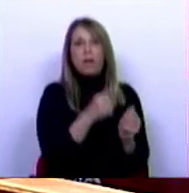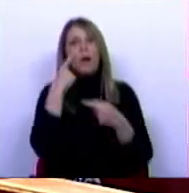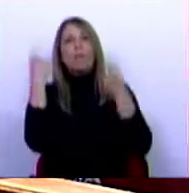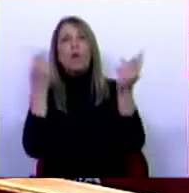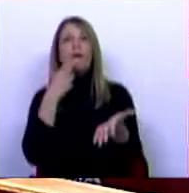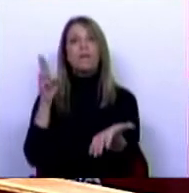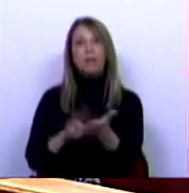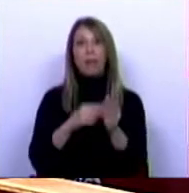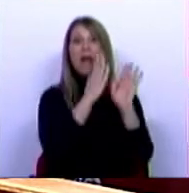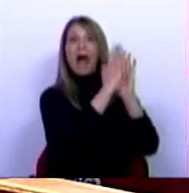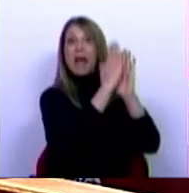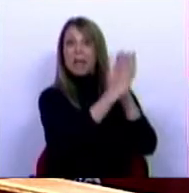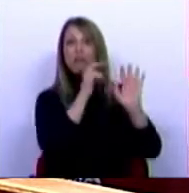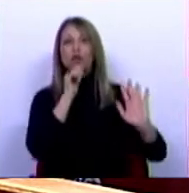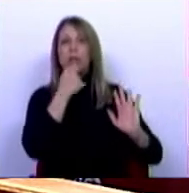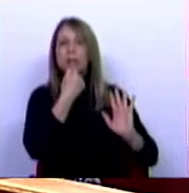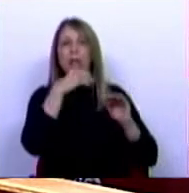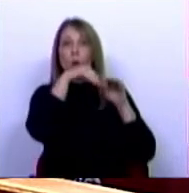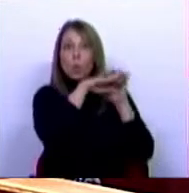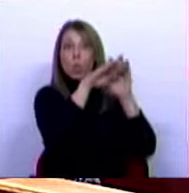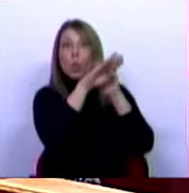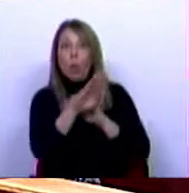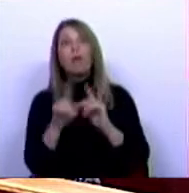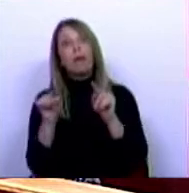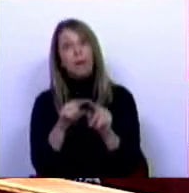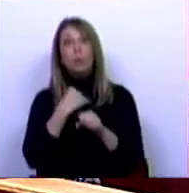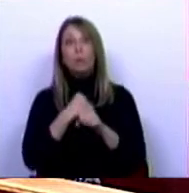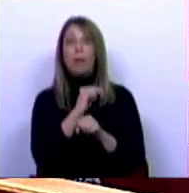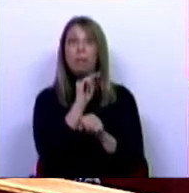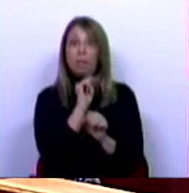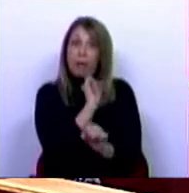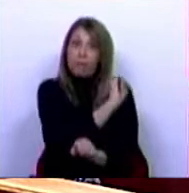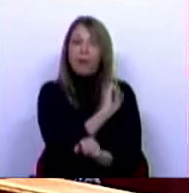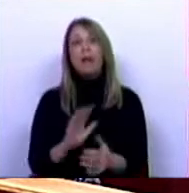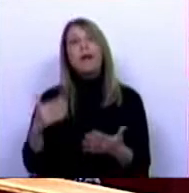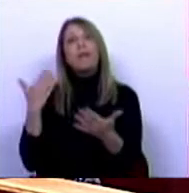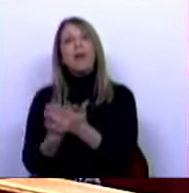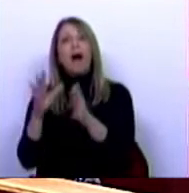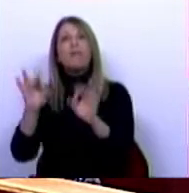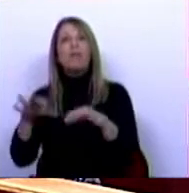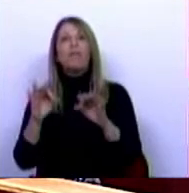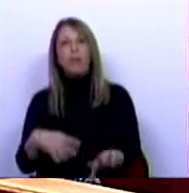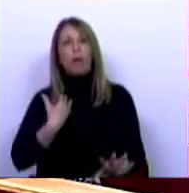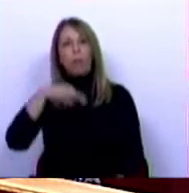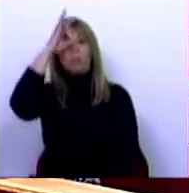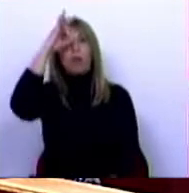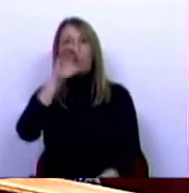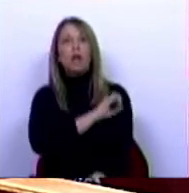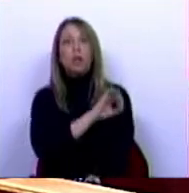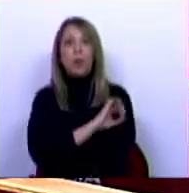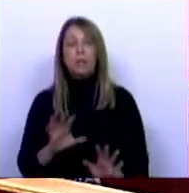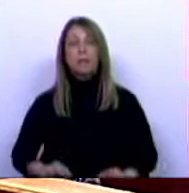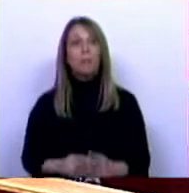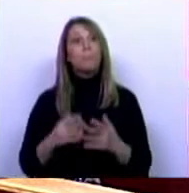feitos secretos, contribuindo com o seu trabalho para pôr fim à adormência da ignorância, que alimenta a ideia de uma ditadura